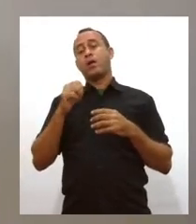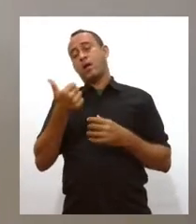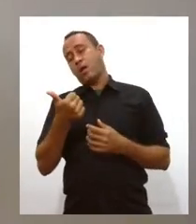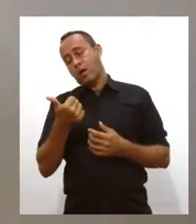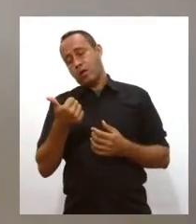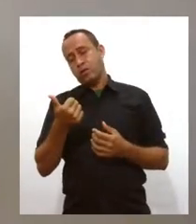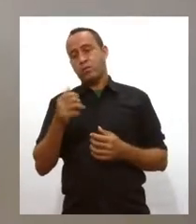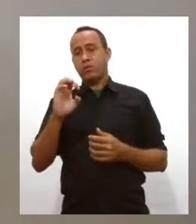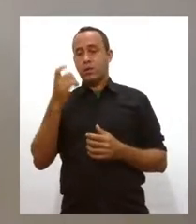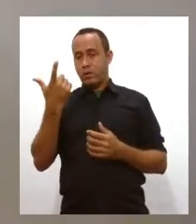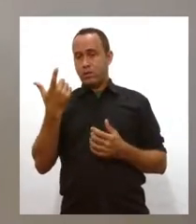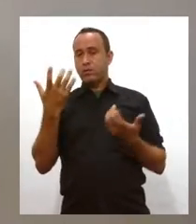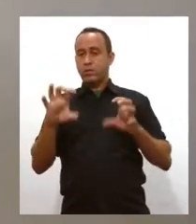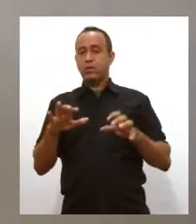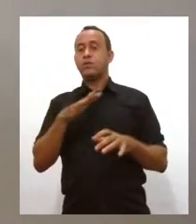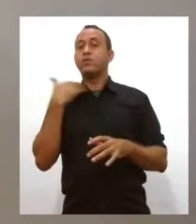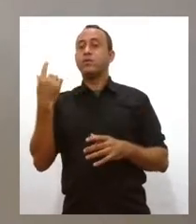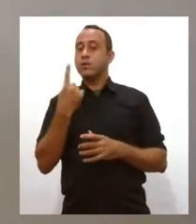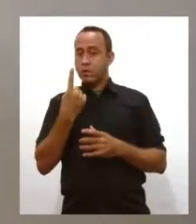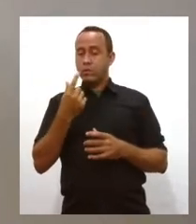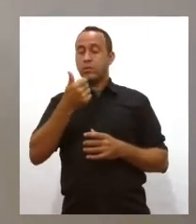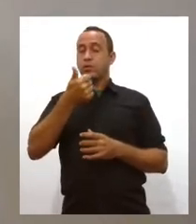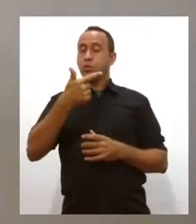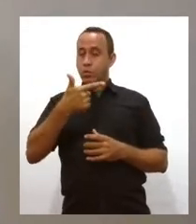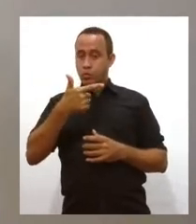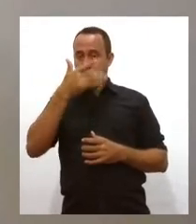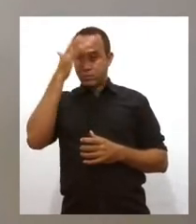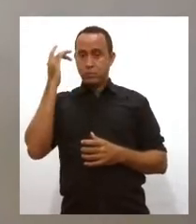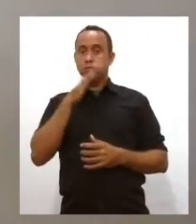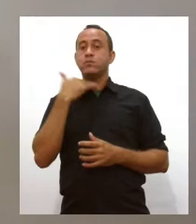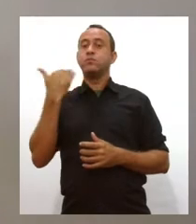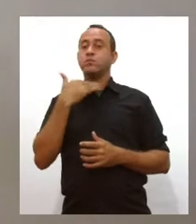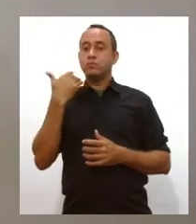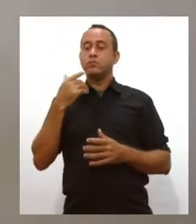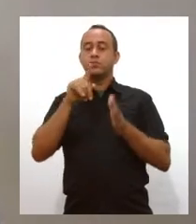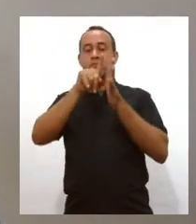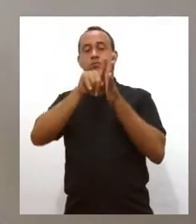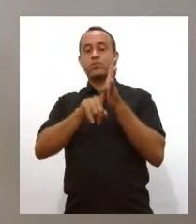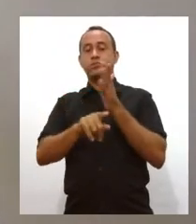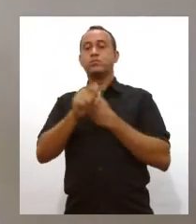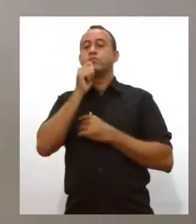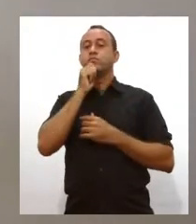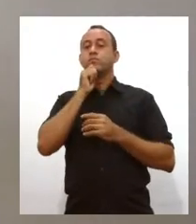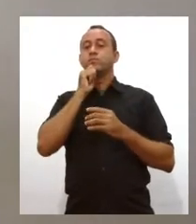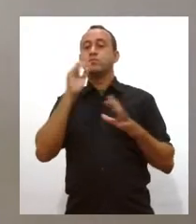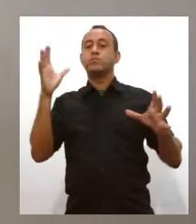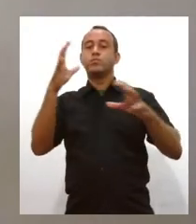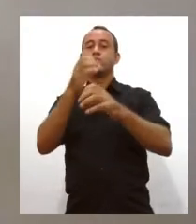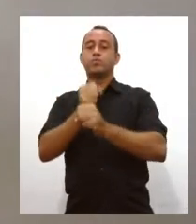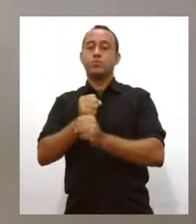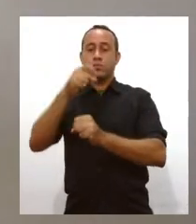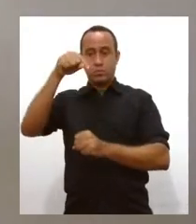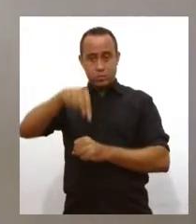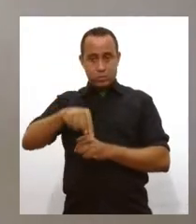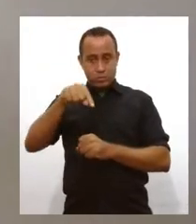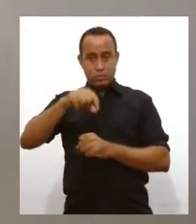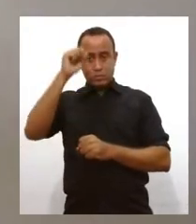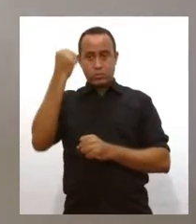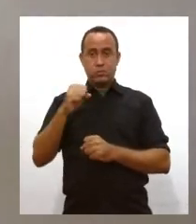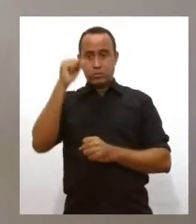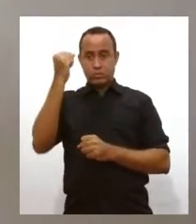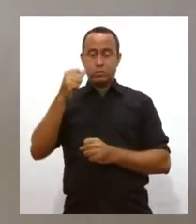ontem foi registrada uma morte, além de 12 que estavam em investigação. O total de casos aqui em Sergipe é de